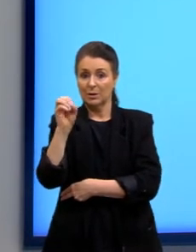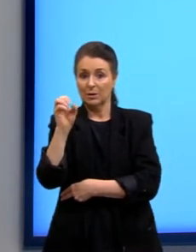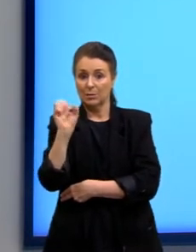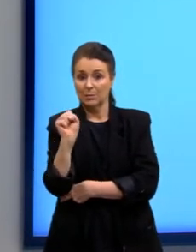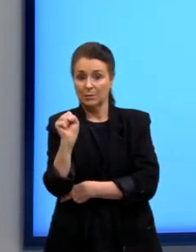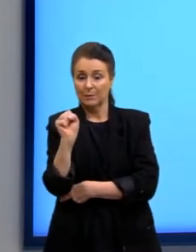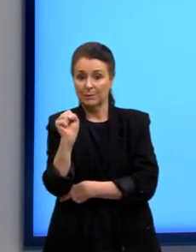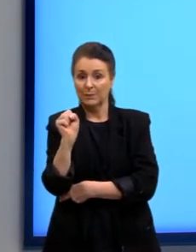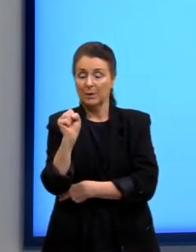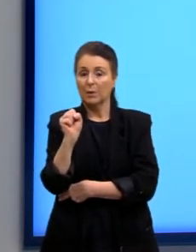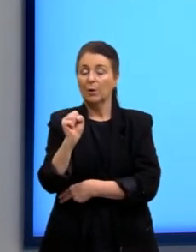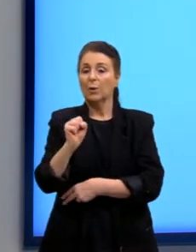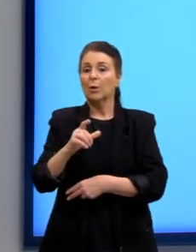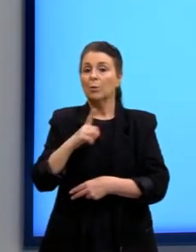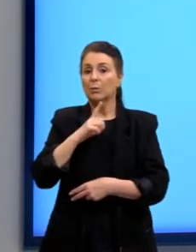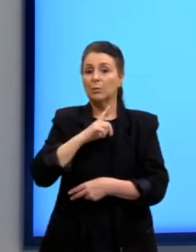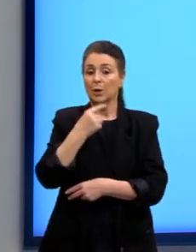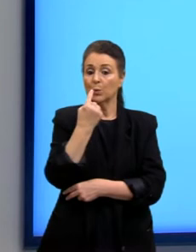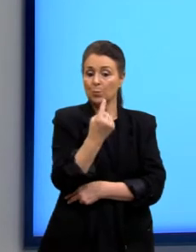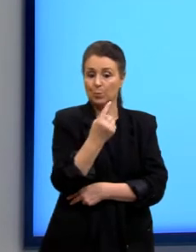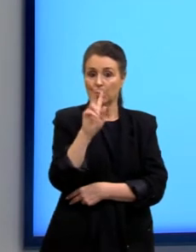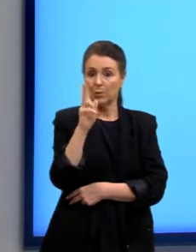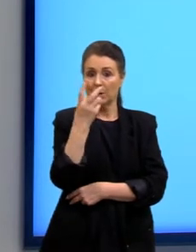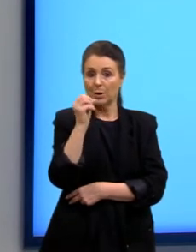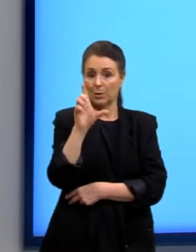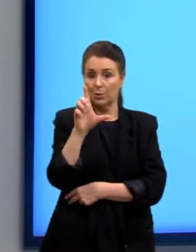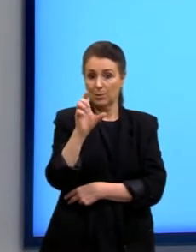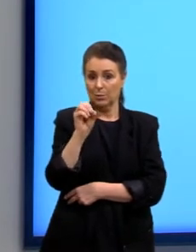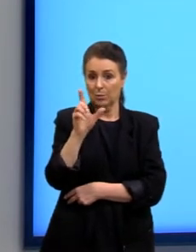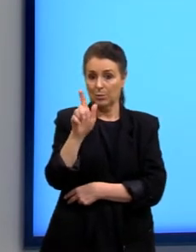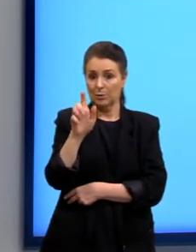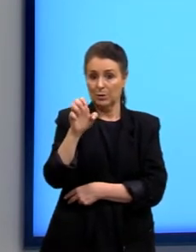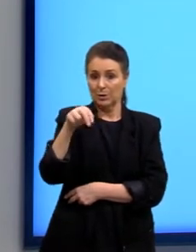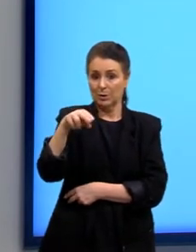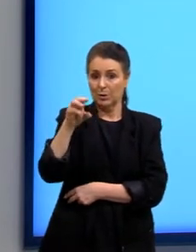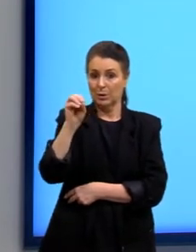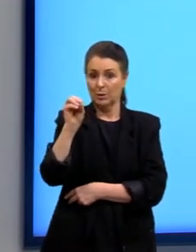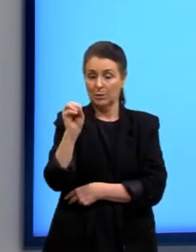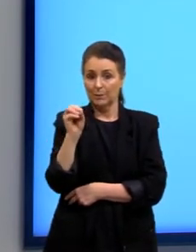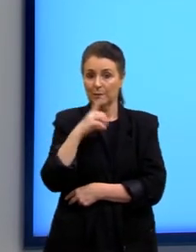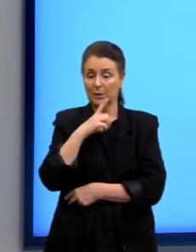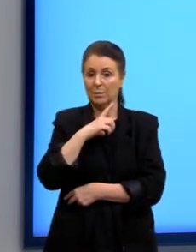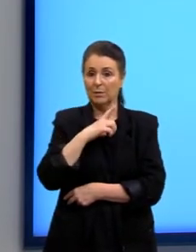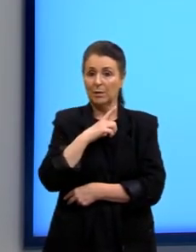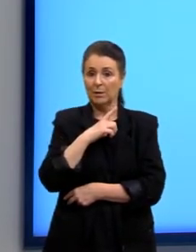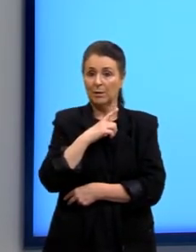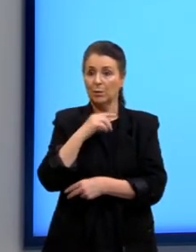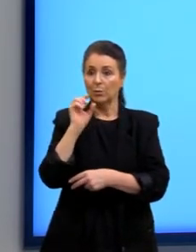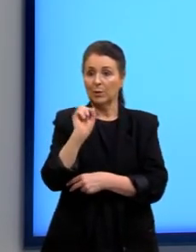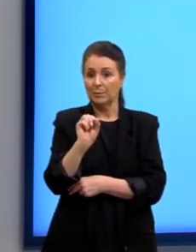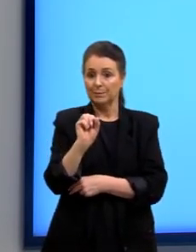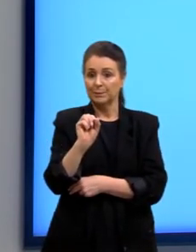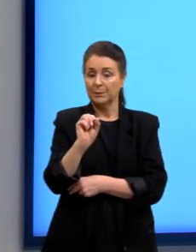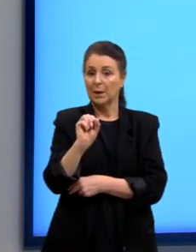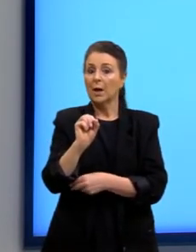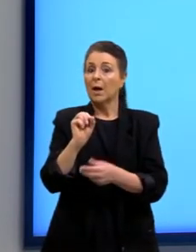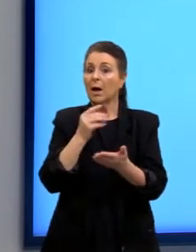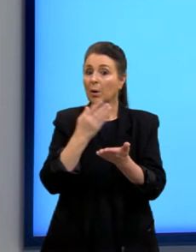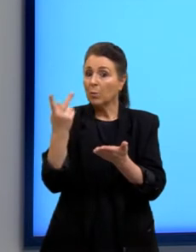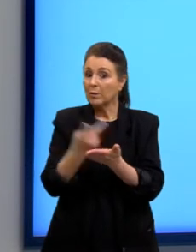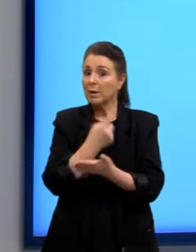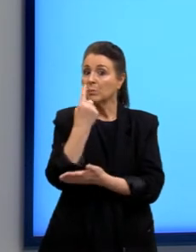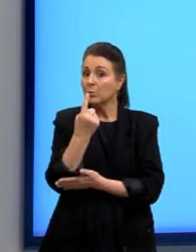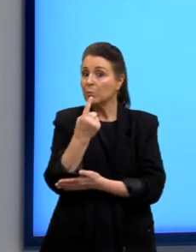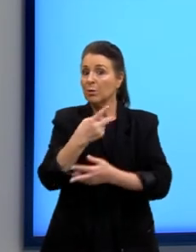Quando eu tenho um halogênio somente, o que vai ocorrer é o halogênio hidreto. Por quê? Vai sair o